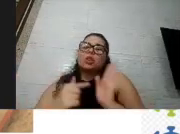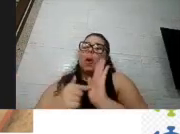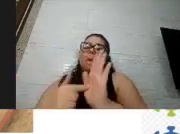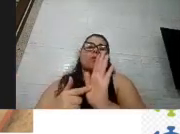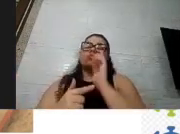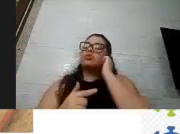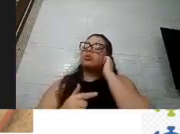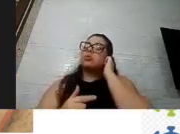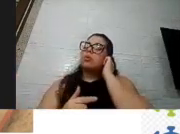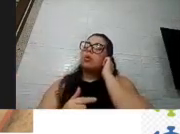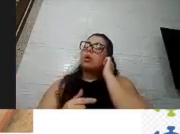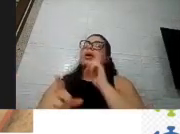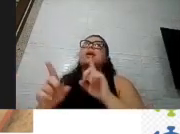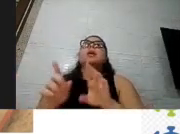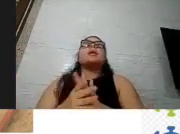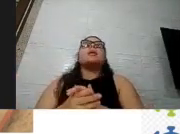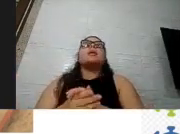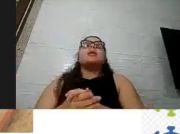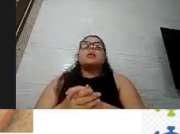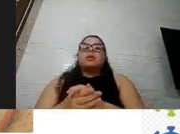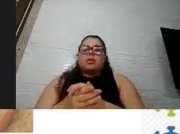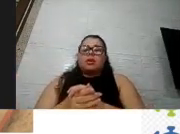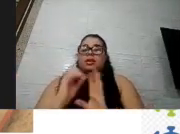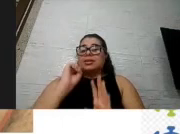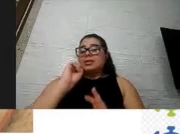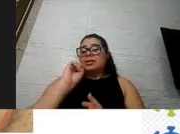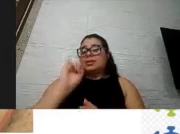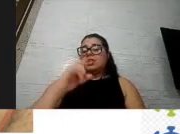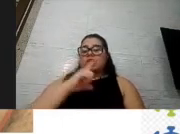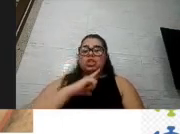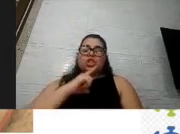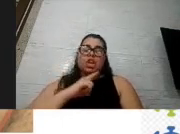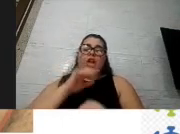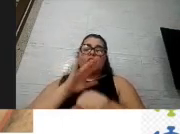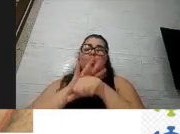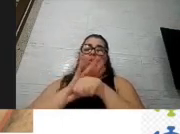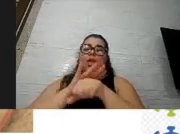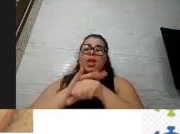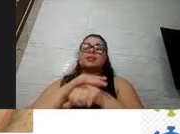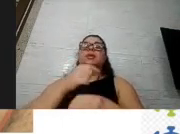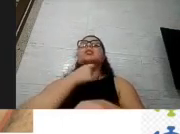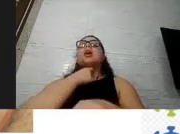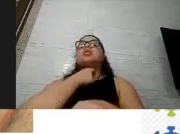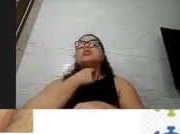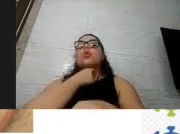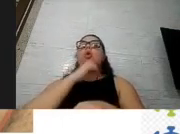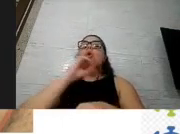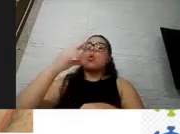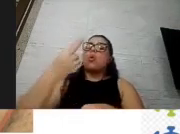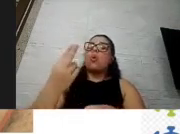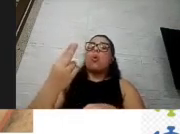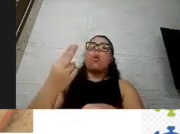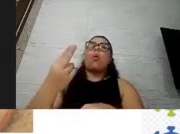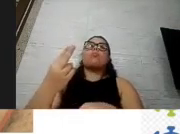deficiência intelectual se tinham ou não doenças da tiroide se tinham ou não malformação congênita do